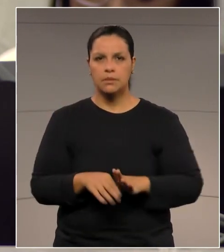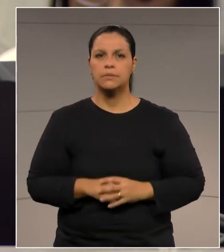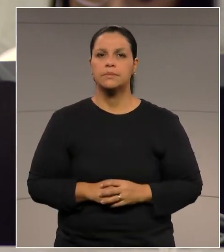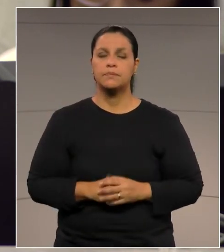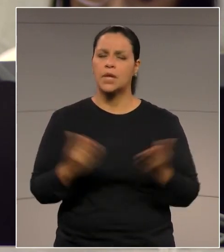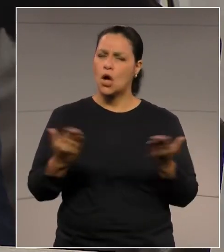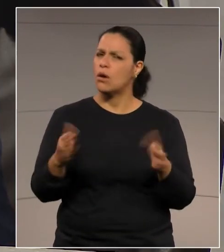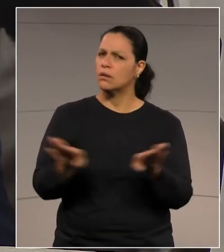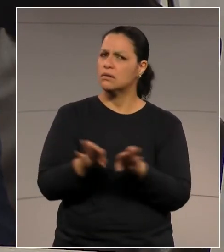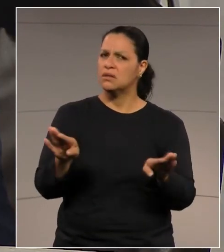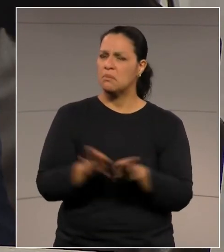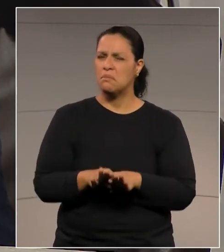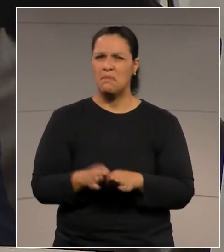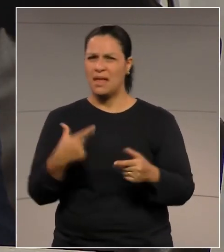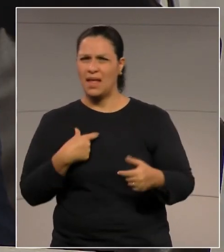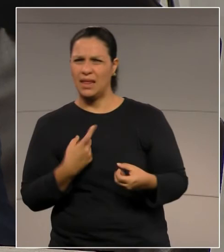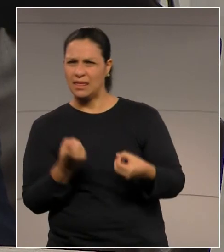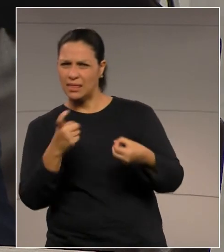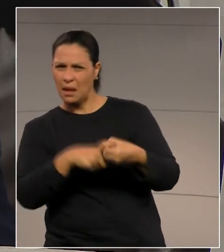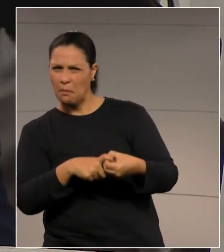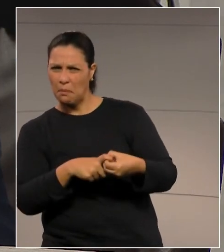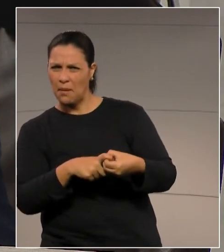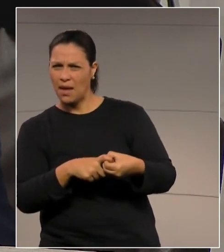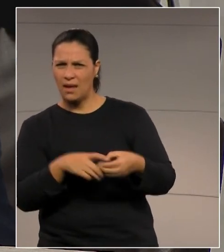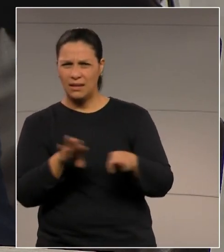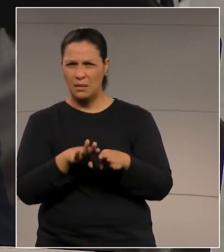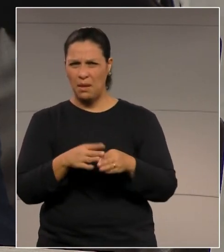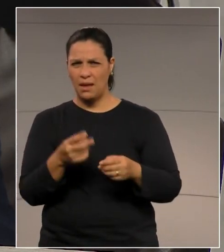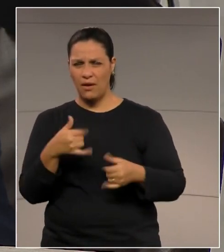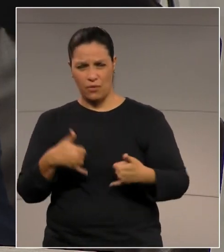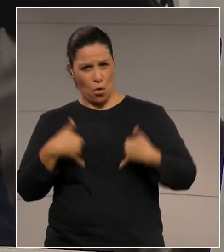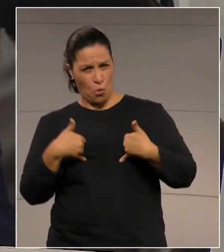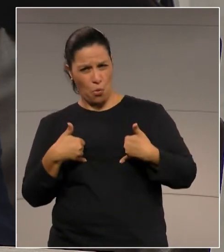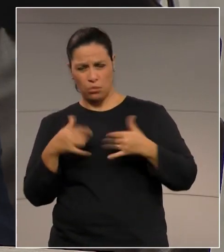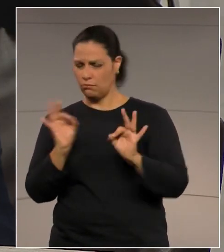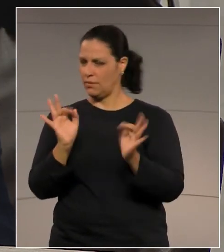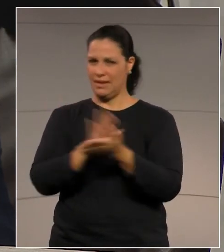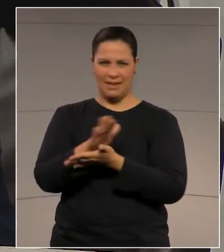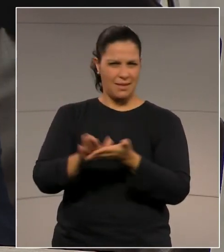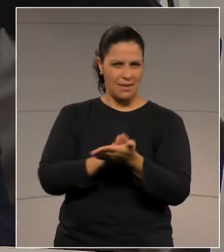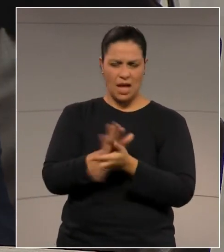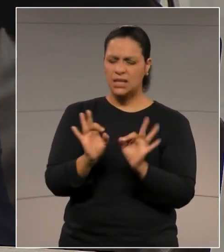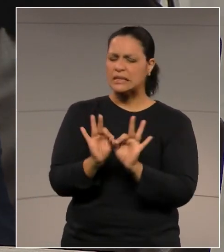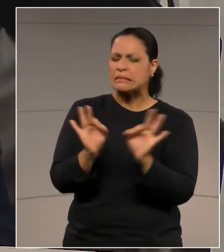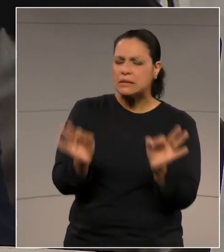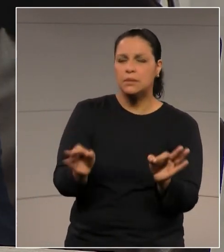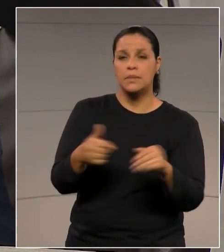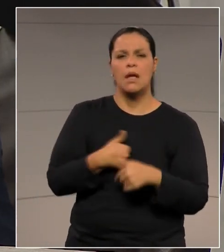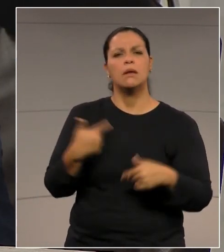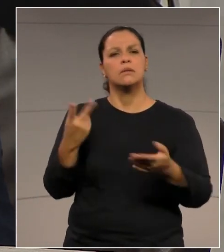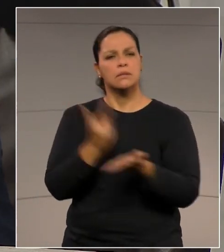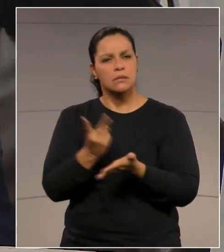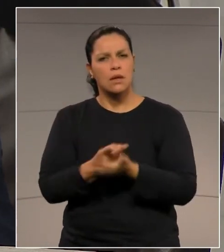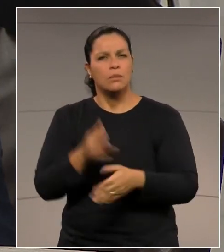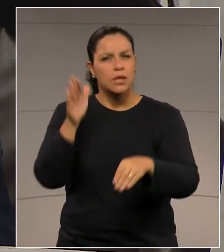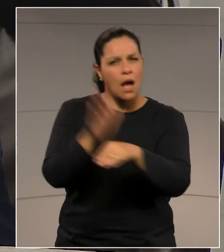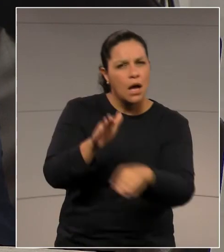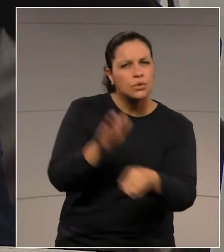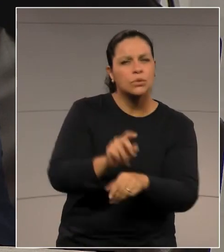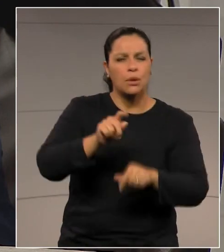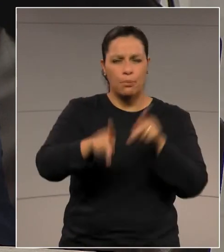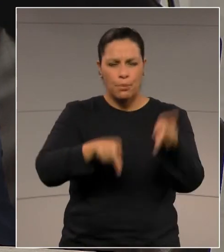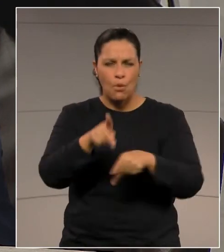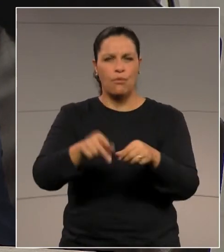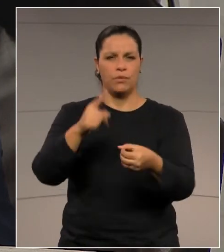desprendido, despido de qualquer vaidade, e é um abnegado pela causa de Ponta Grossa.